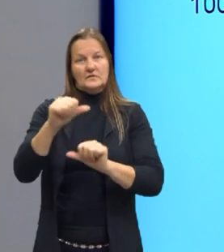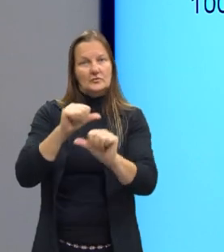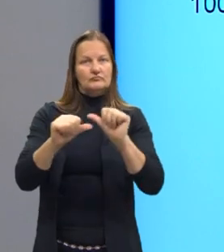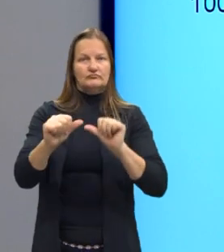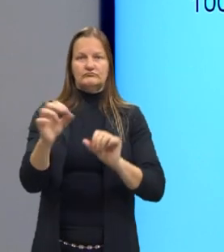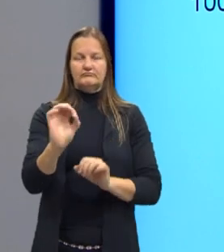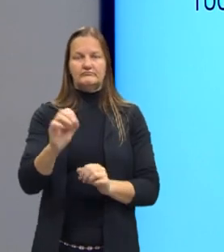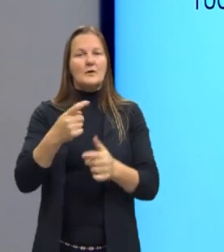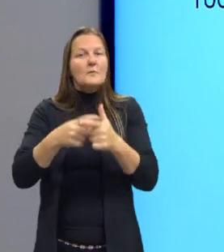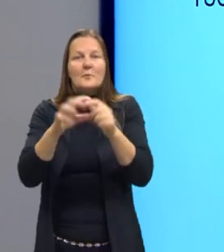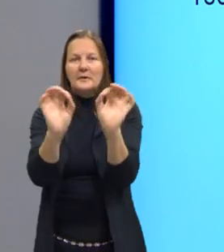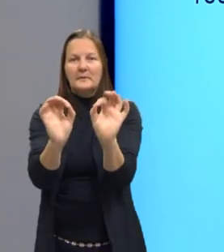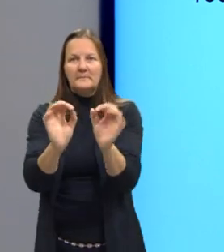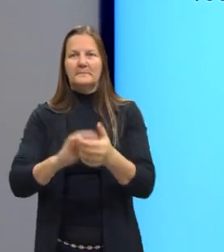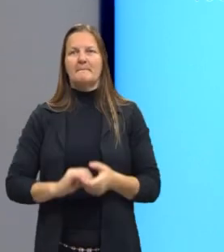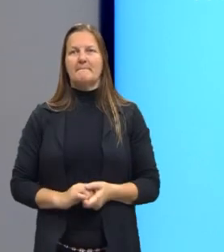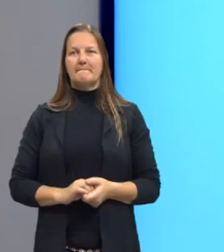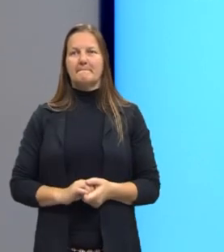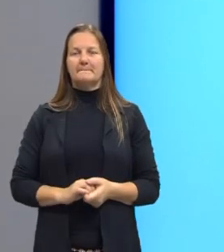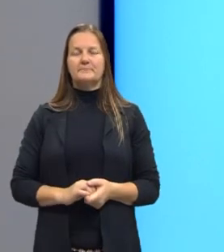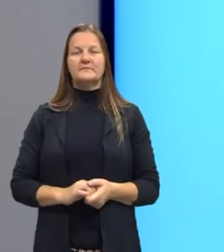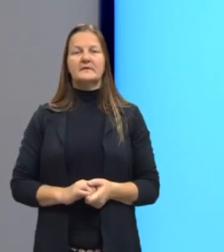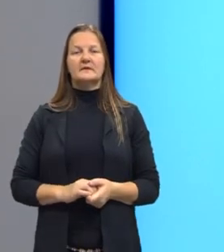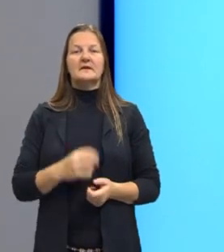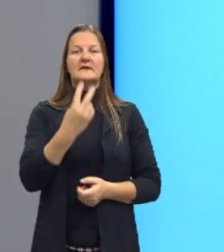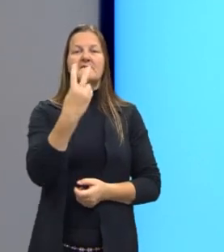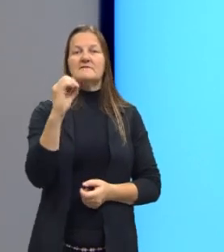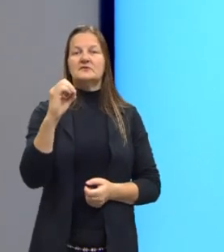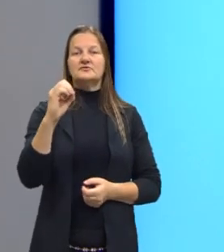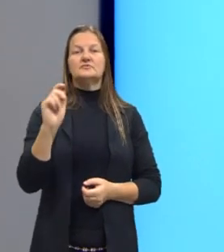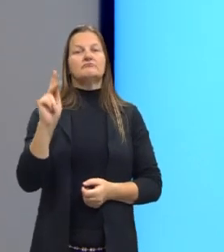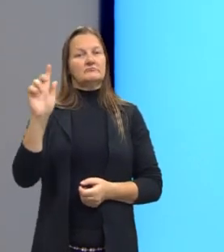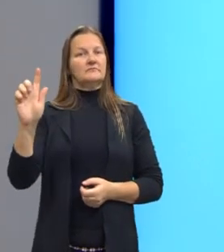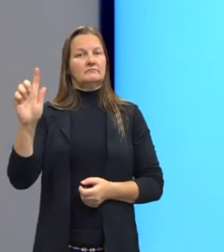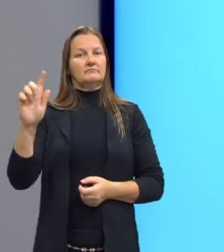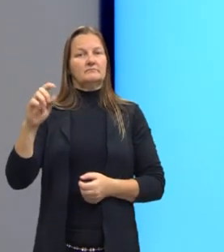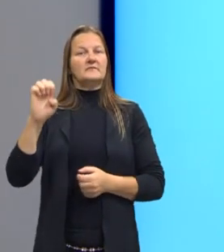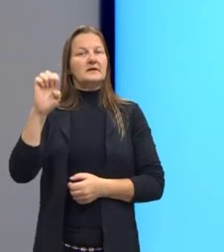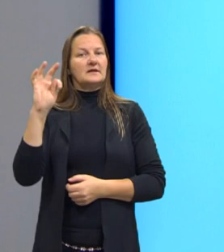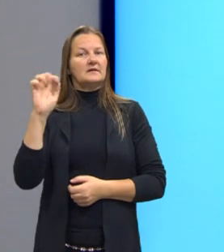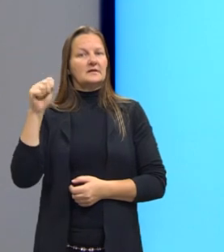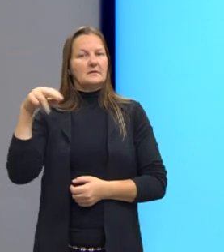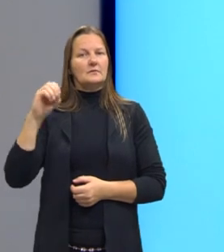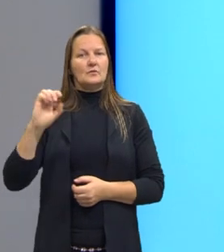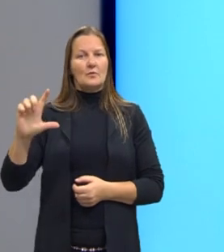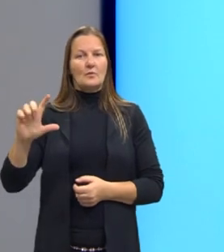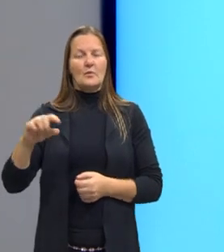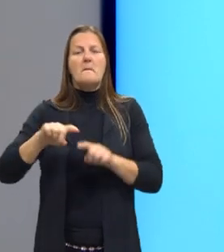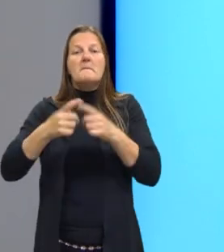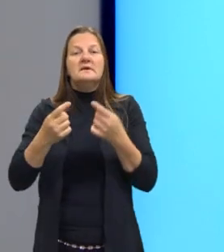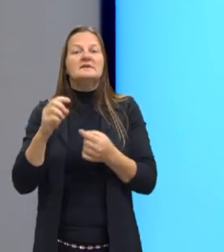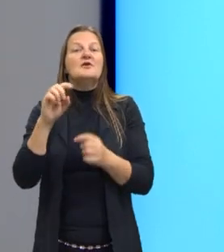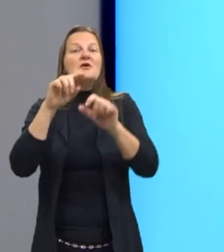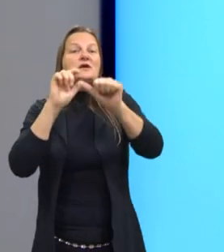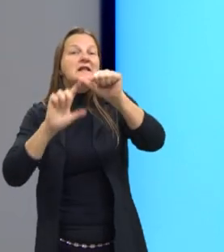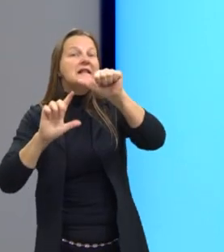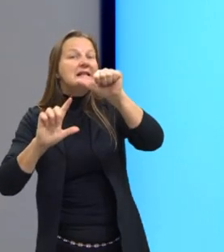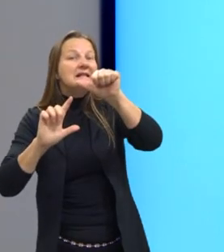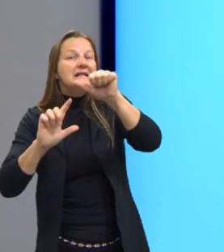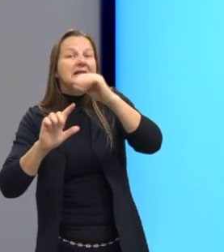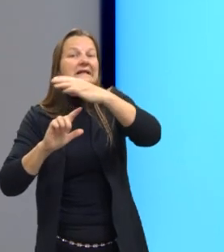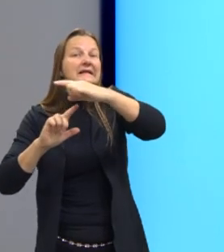problema nenhum, tá? Então, eu formei 20 quilos de etanol. Perfeito? Mas em litros isso significa quanto?